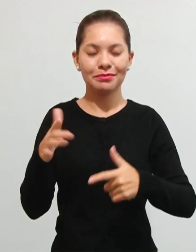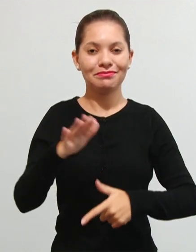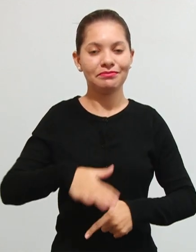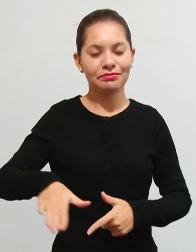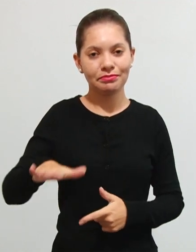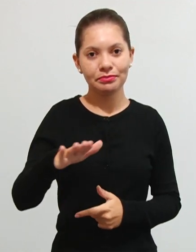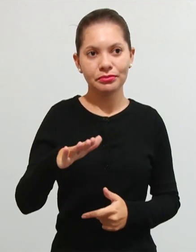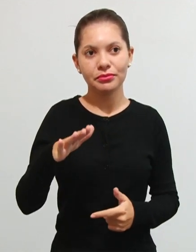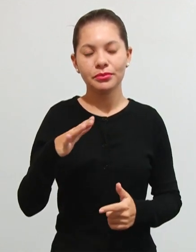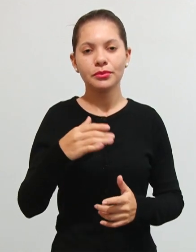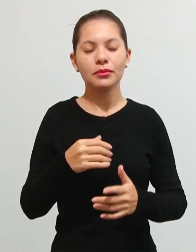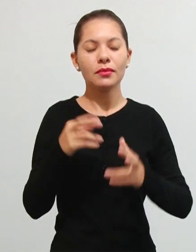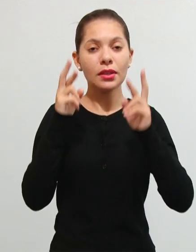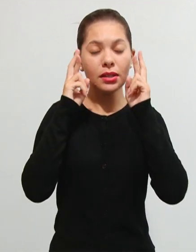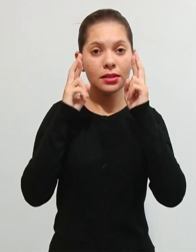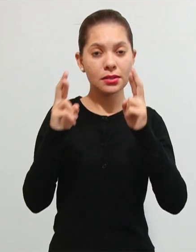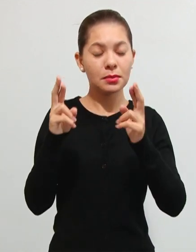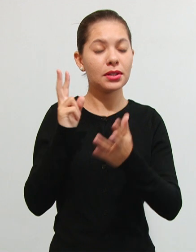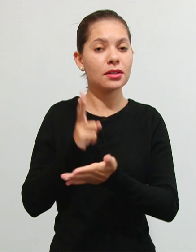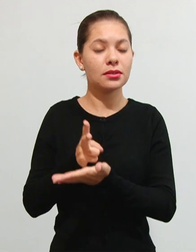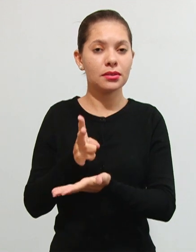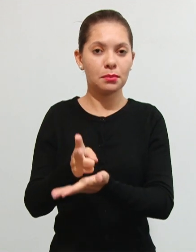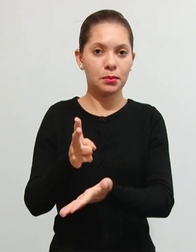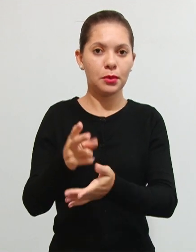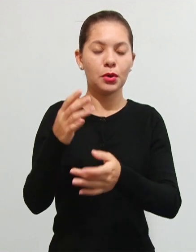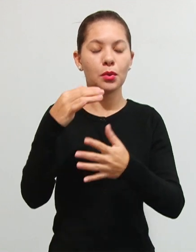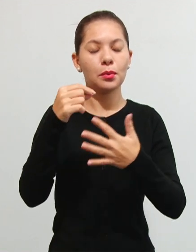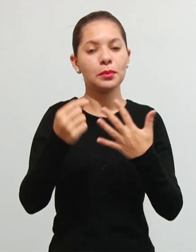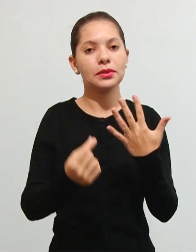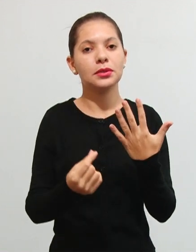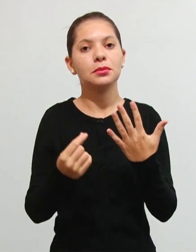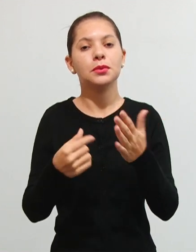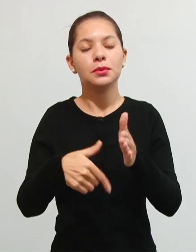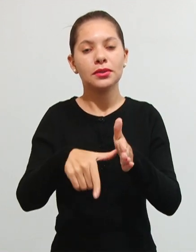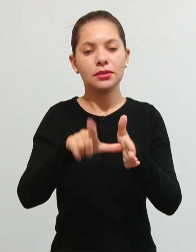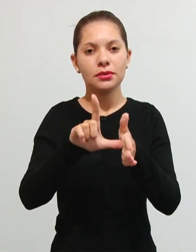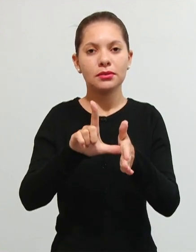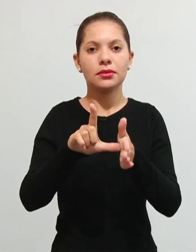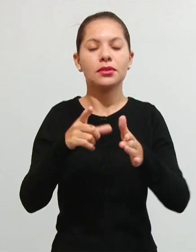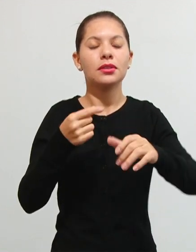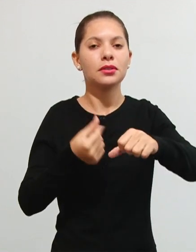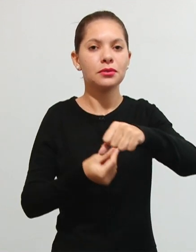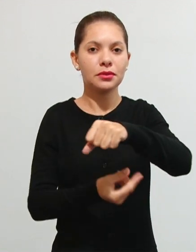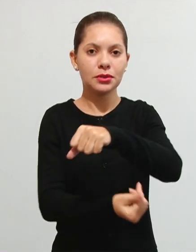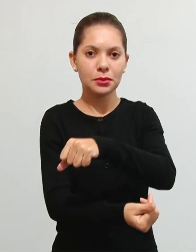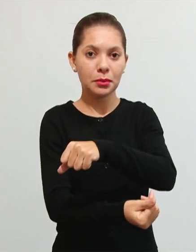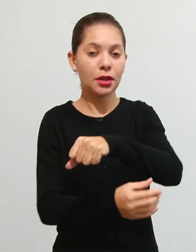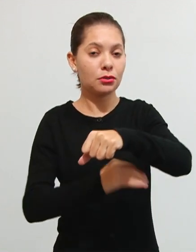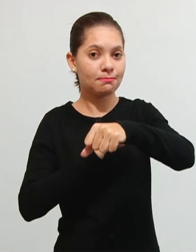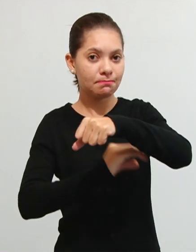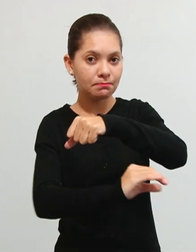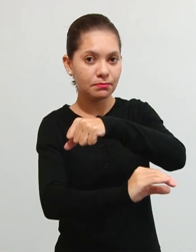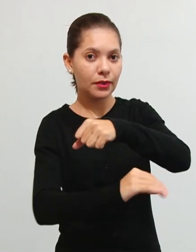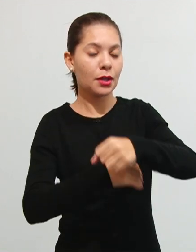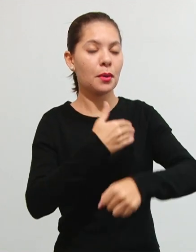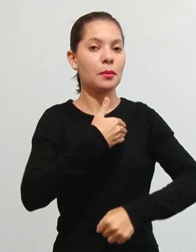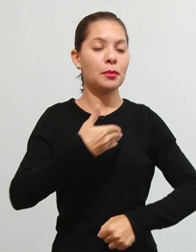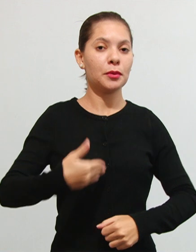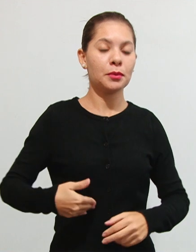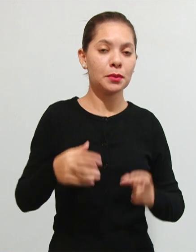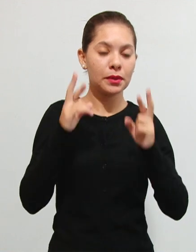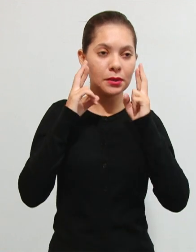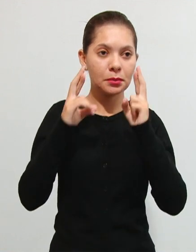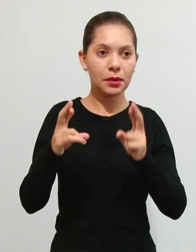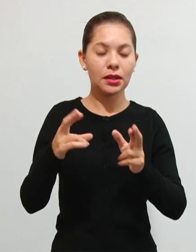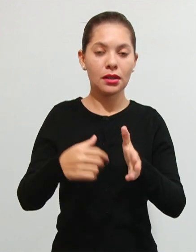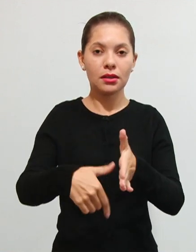vai estar ali respeitando o princípio da anterioridade e investimento público tá respeitará também a anterioridade